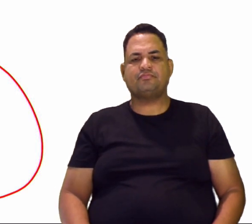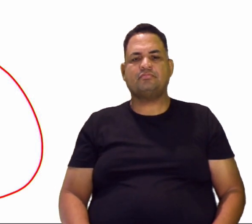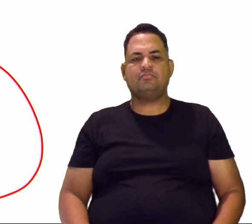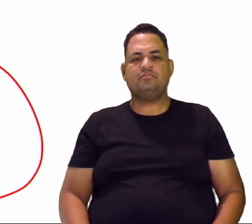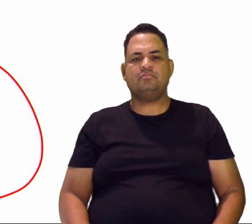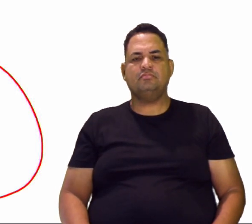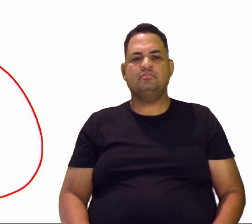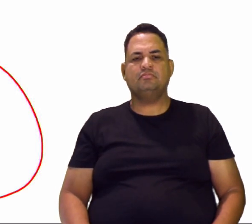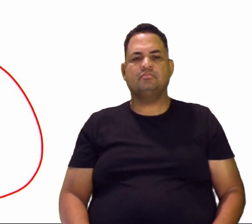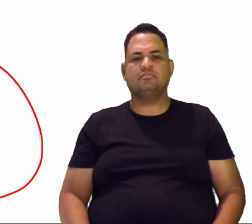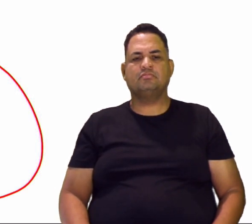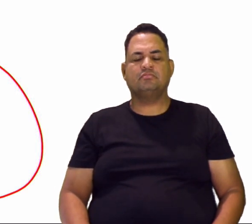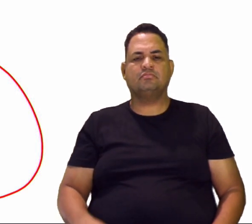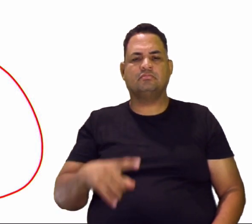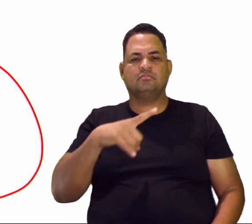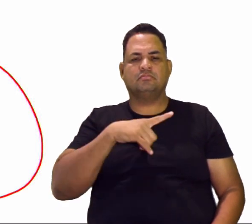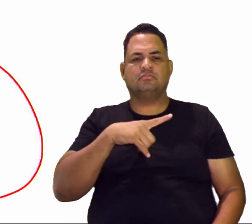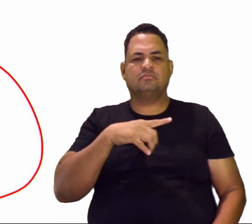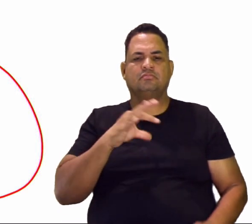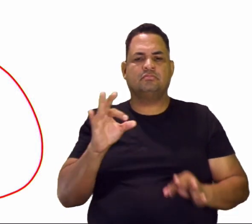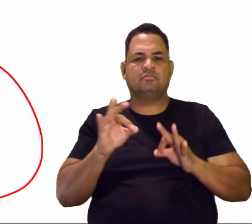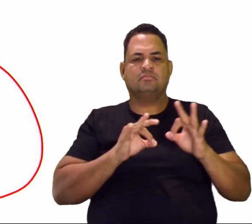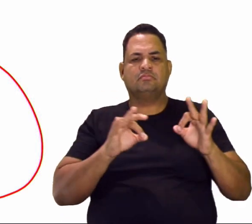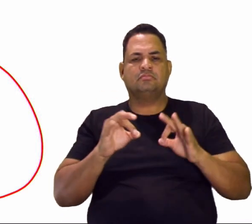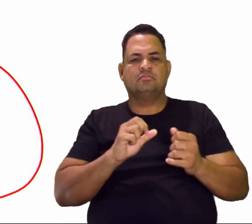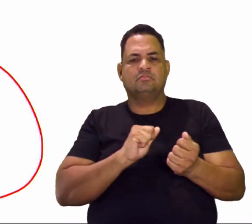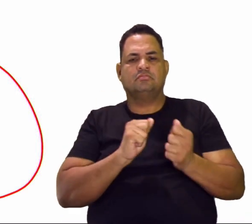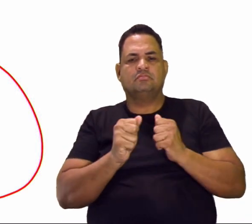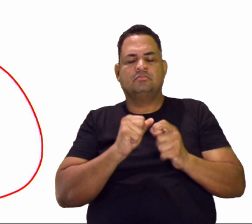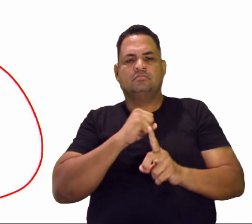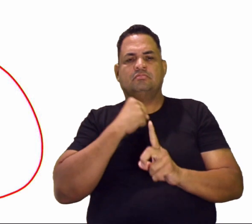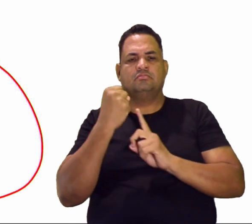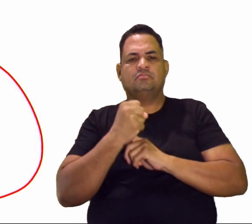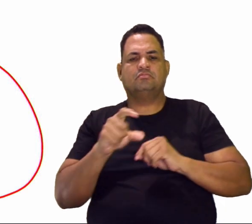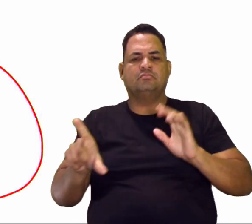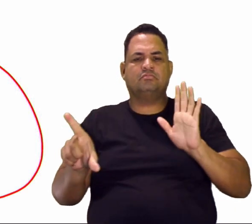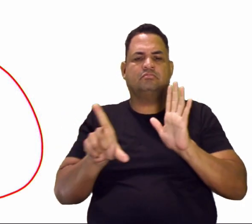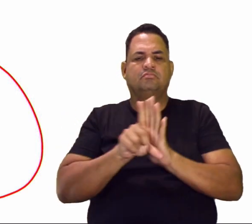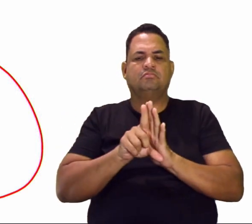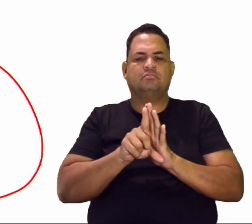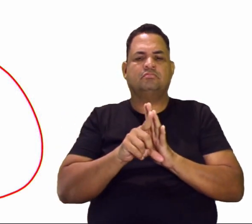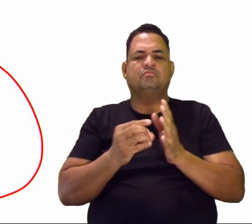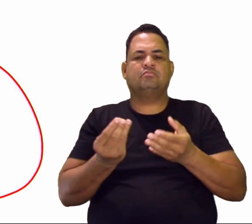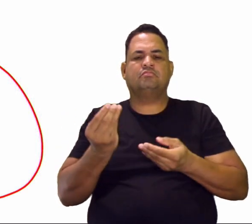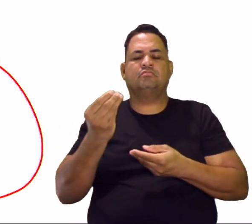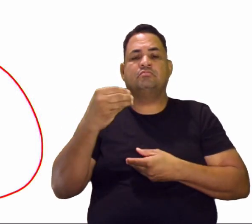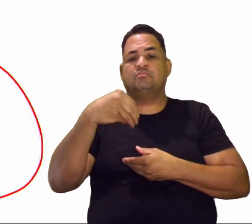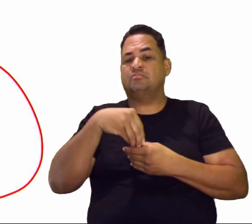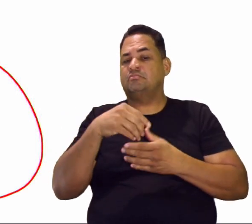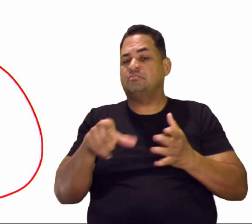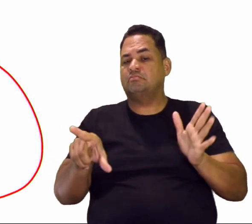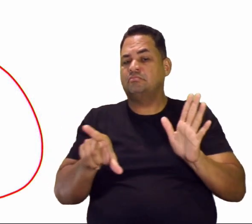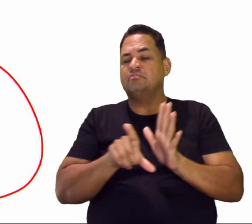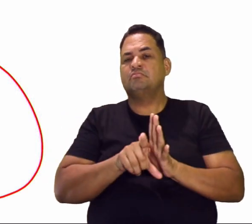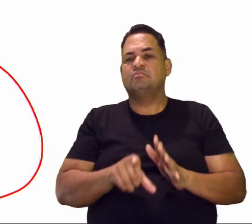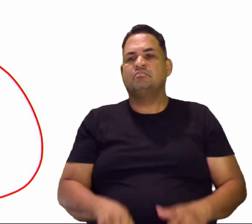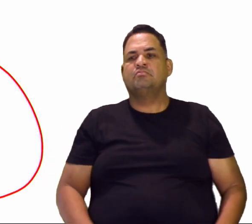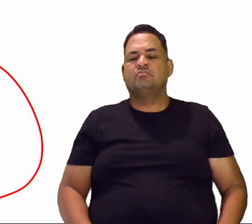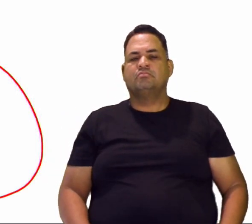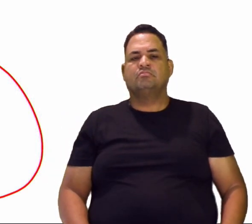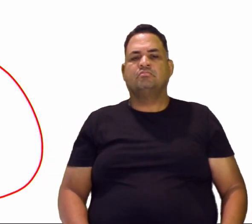E a gente tem também os mecanismos de controle social legal, que estão nas leis, que não está aqui, mas eu vou falar.